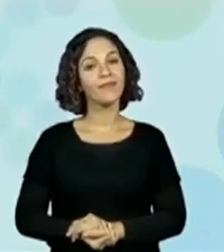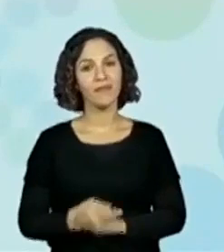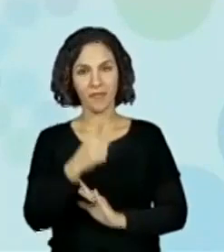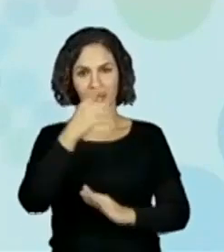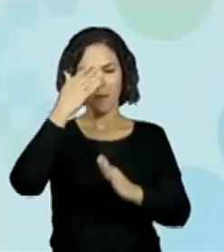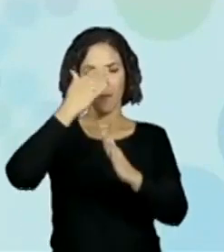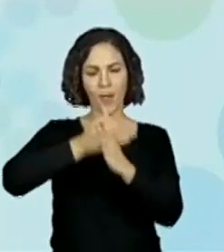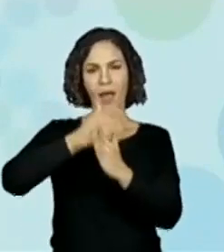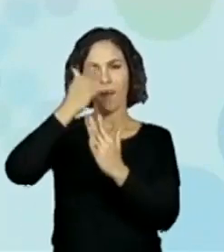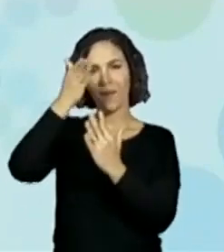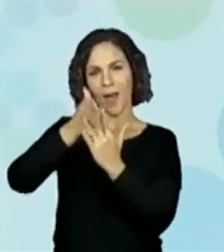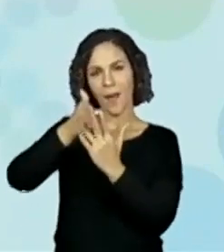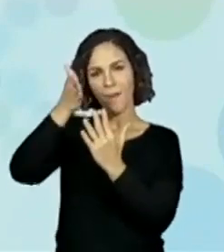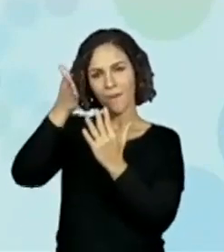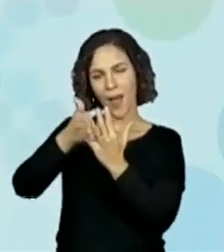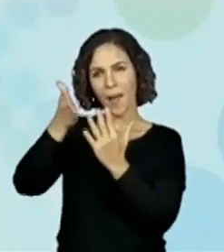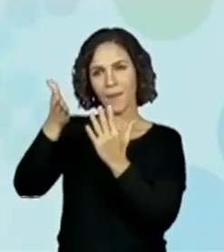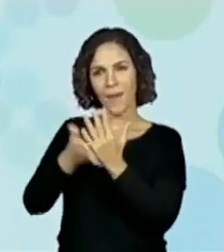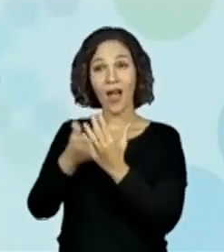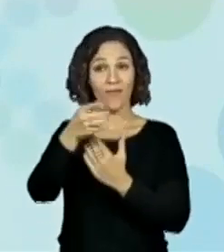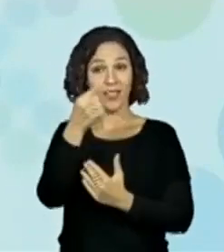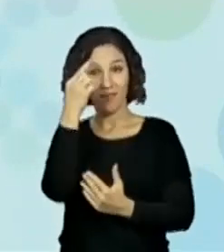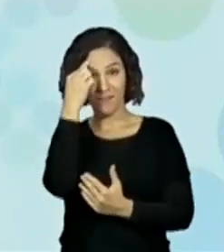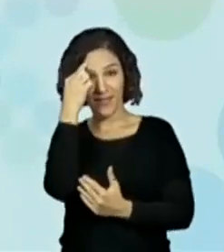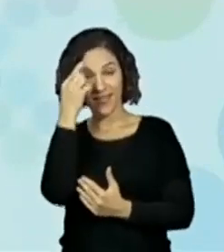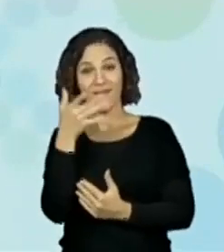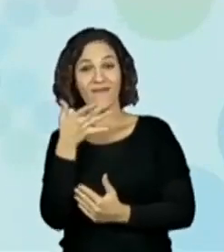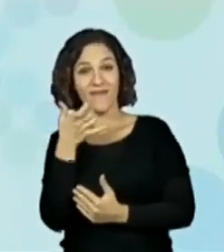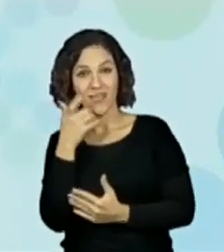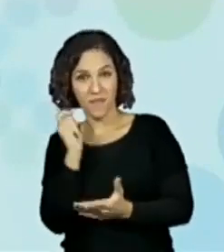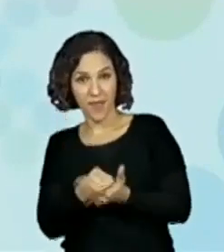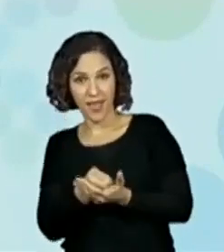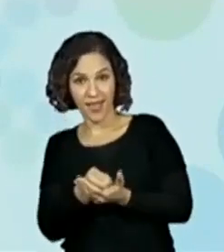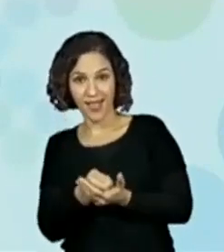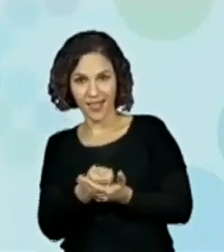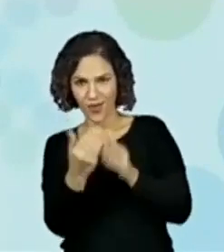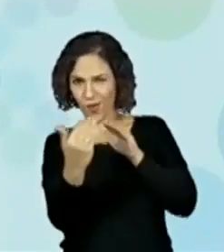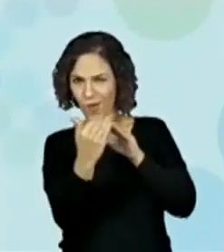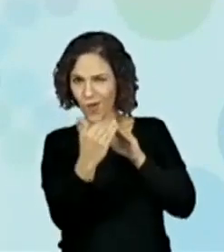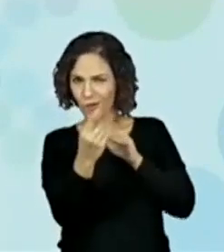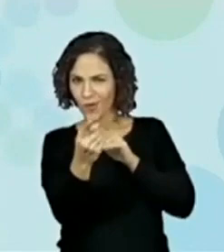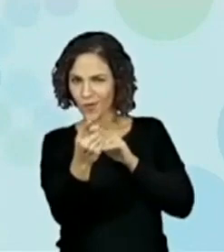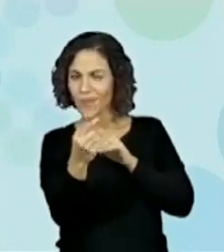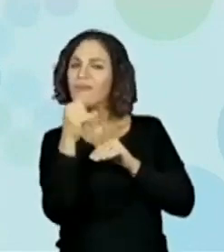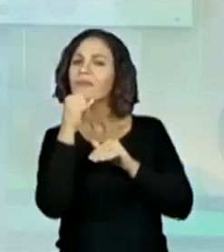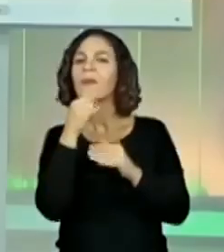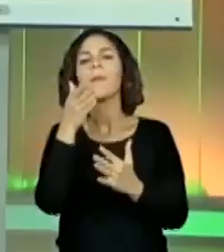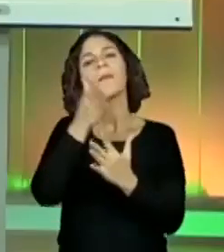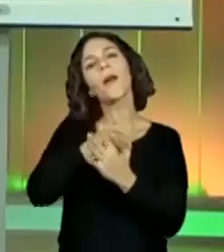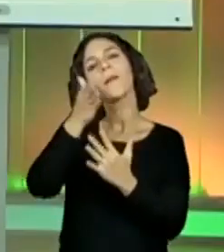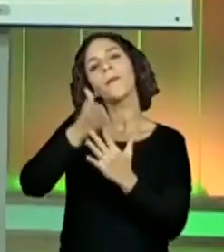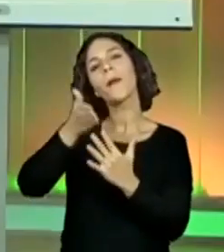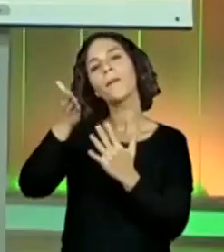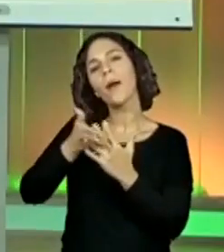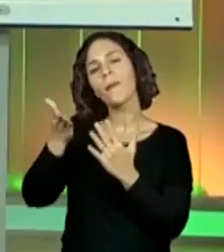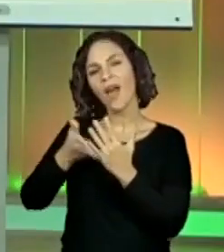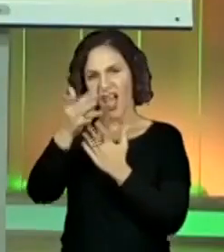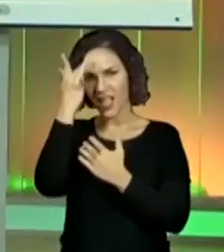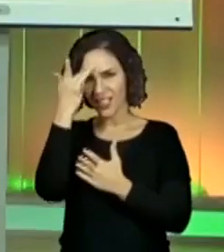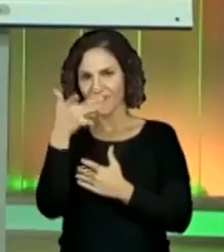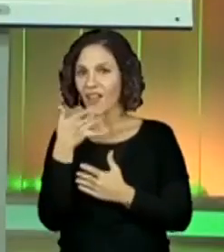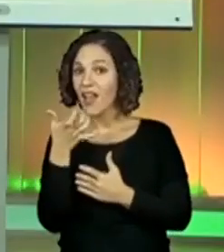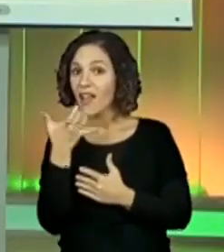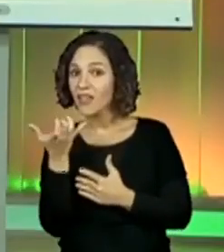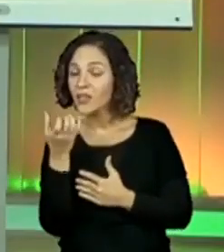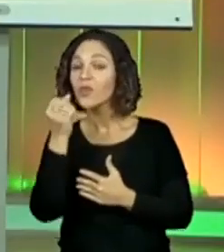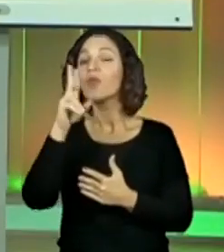Parcelar uma compra não é algo tão simples de se pagar. Você concorda com isso? Vocês acham que parcelar uma compra é algo simples? O que